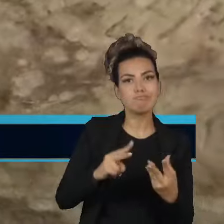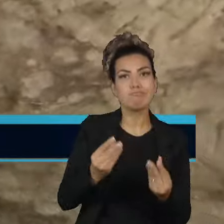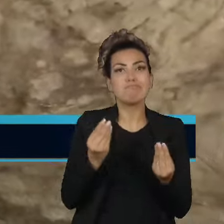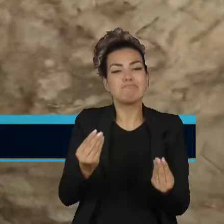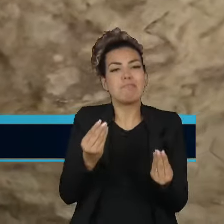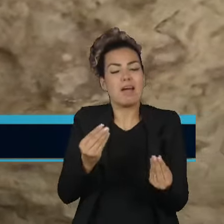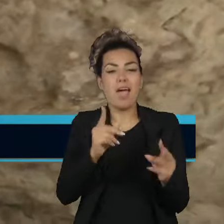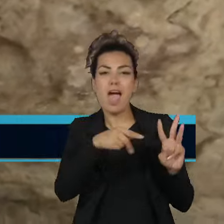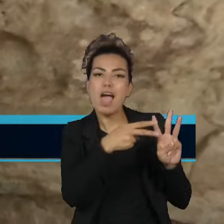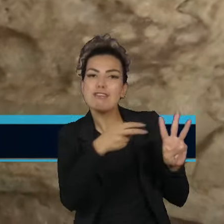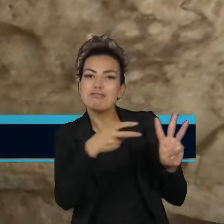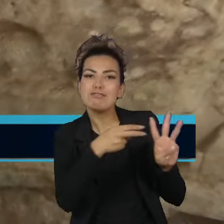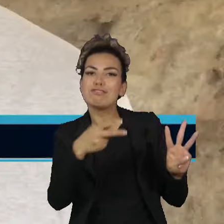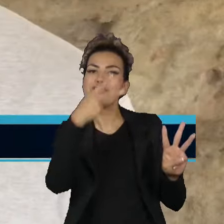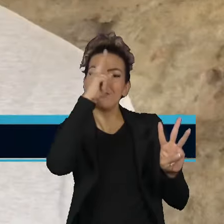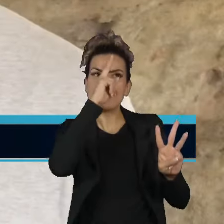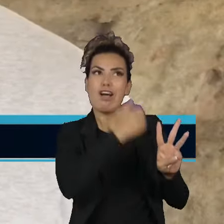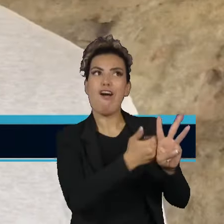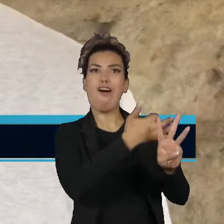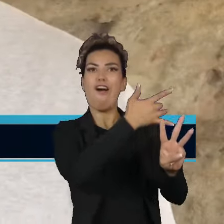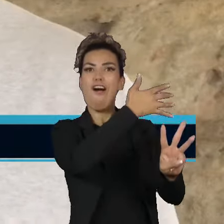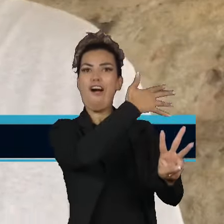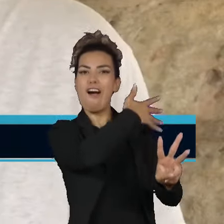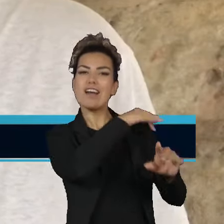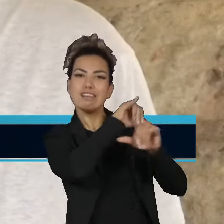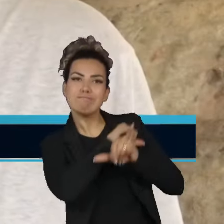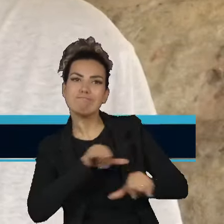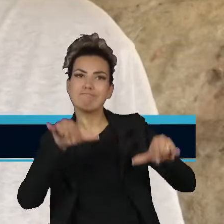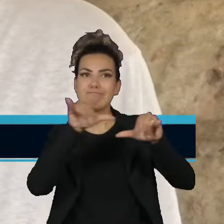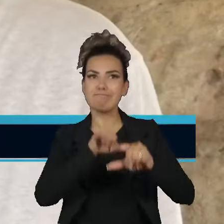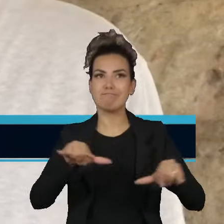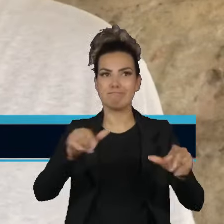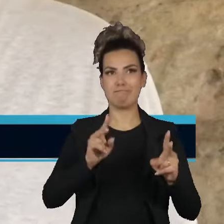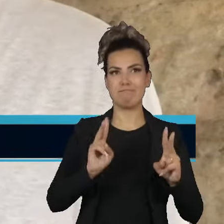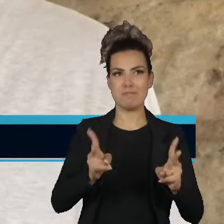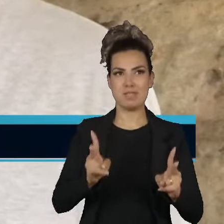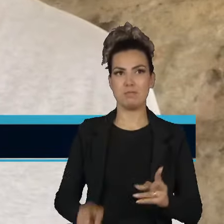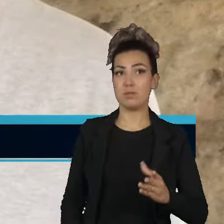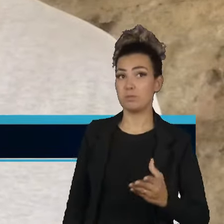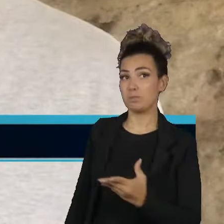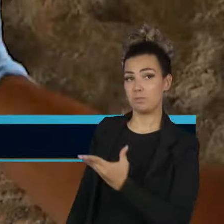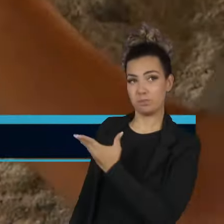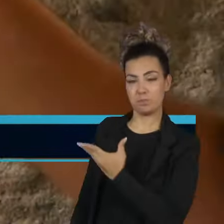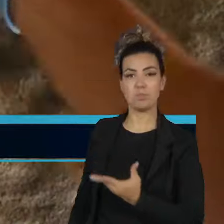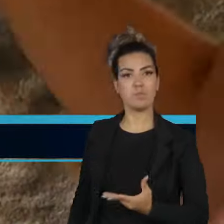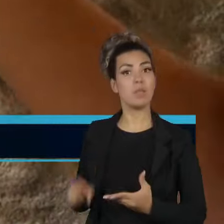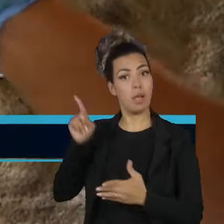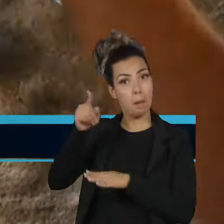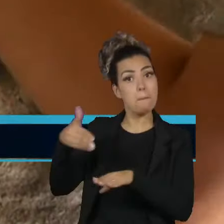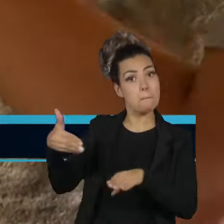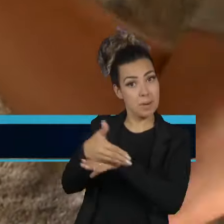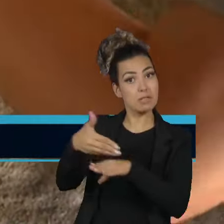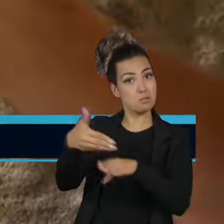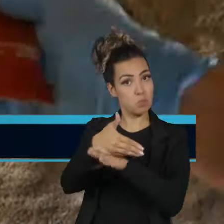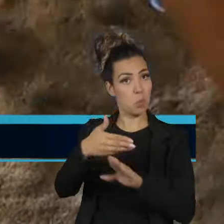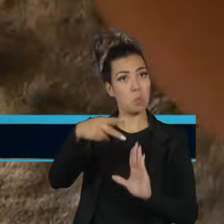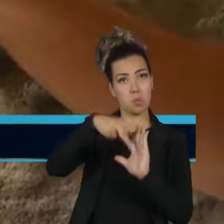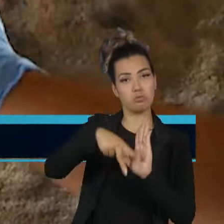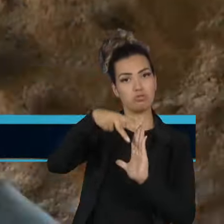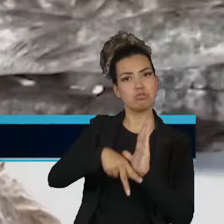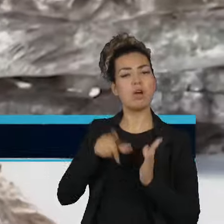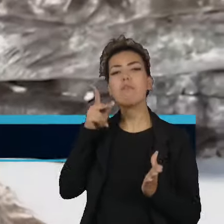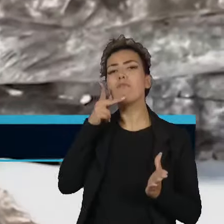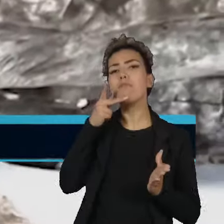originários do Brasil. Juan é um dos escultores que atuou no projeto. Ele diz que os povos e os